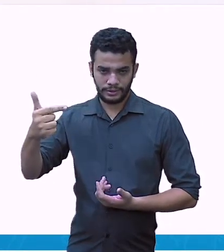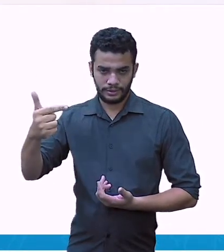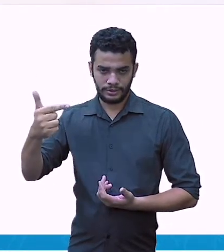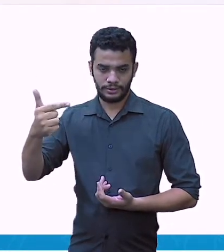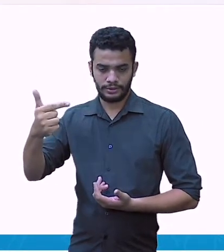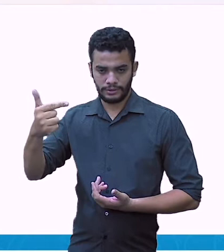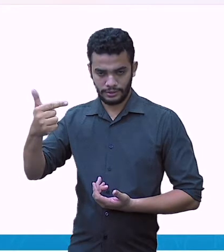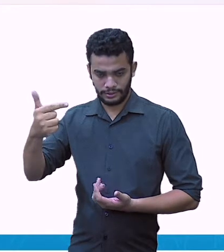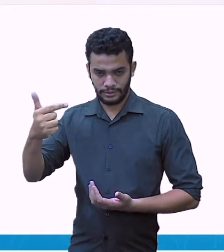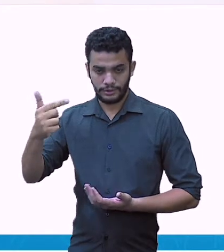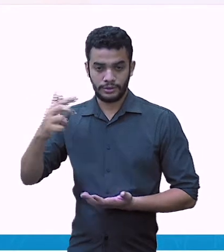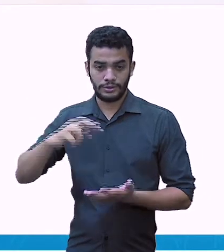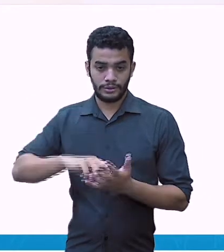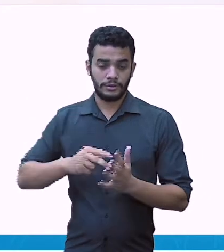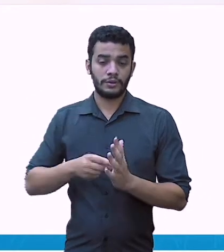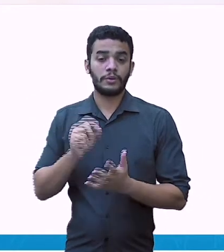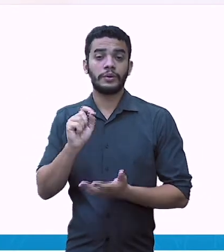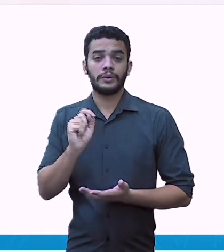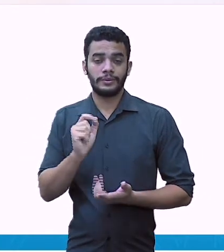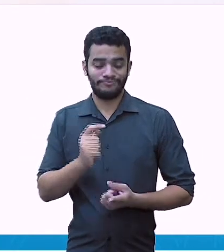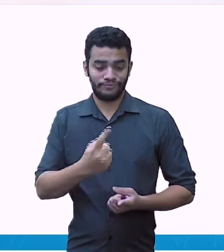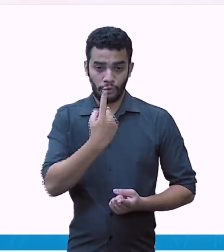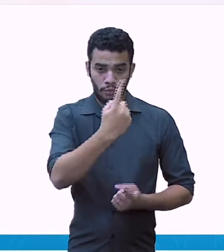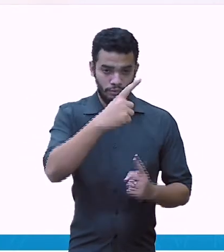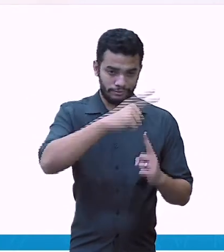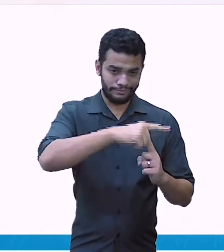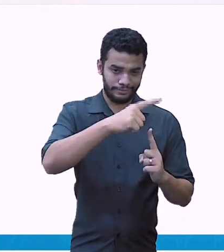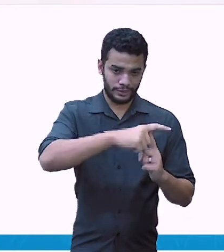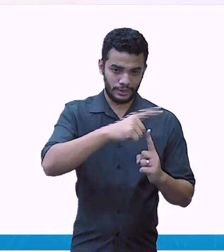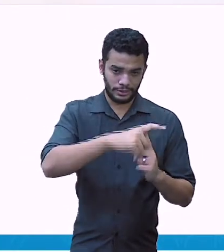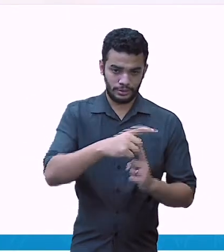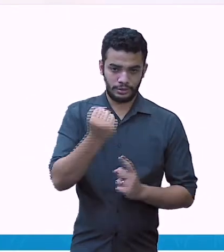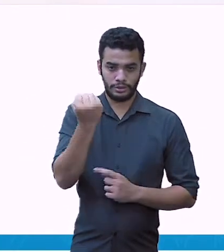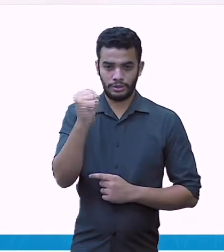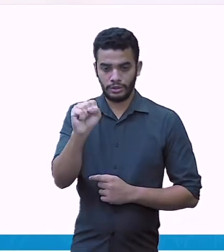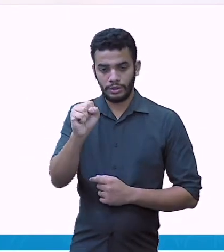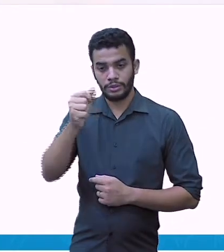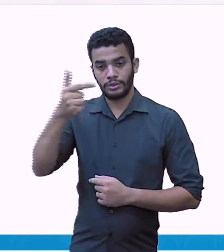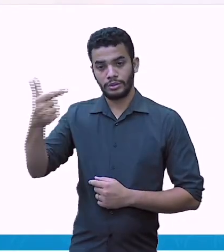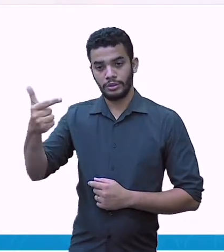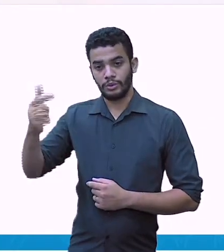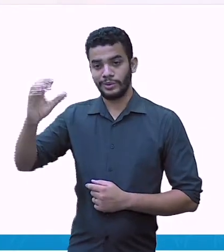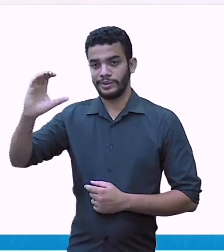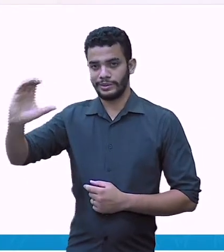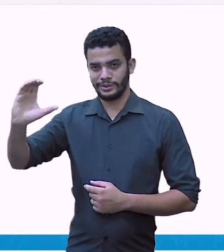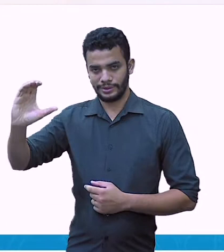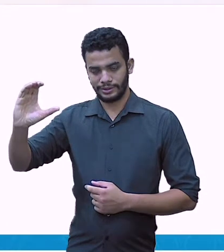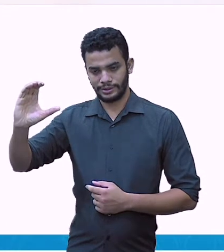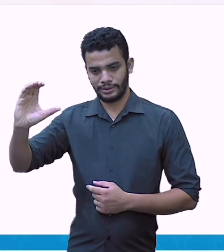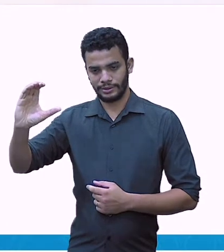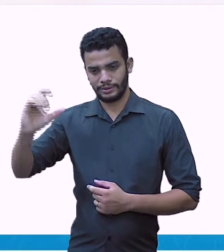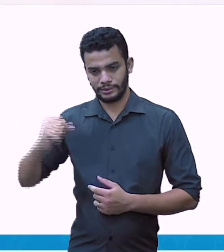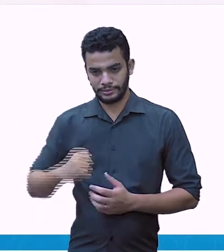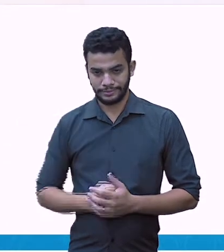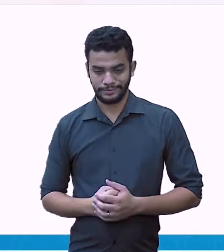2 centésimos. Como que eu leio? 1 inteiro e 82 centésimos. Agora, nós vamos